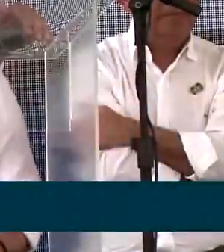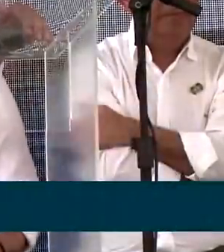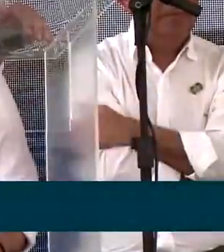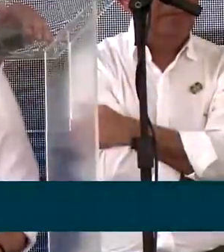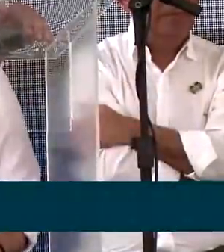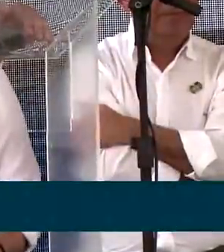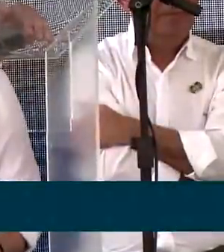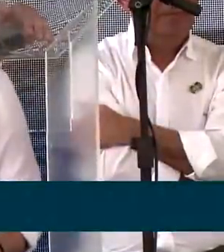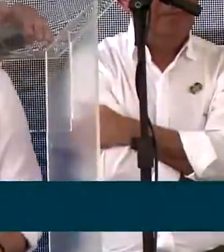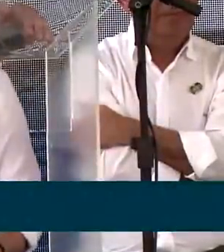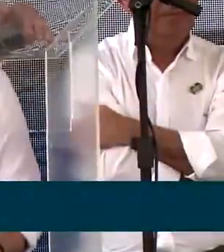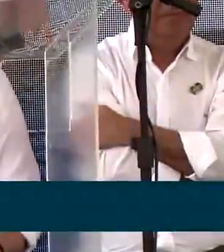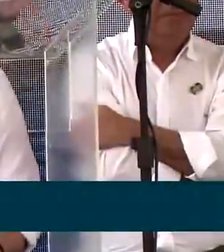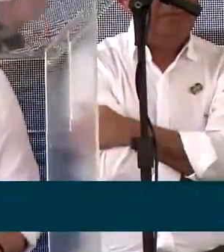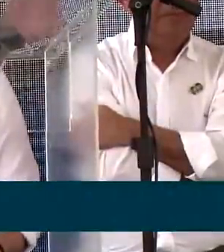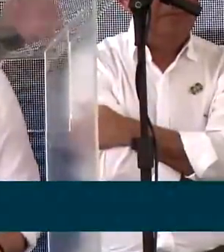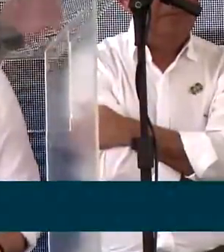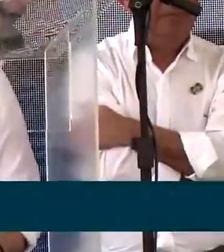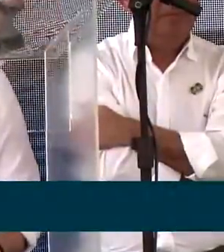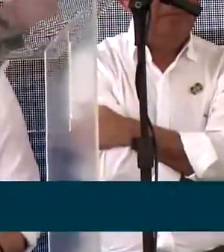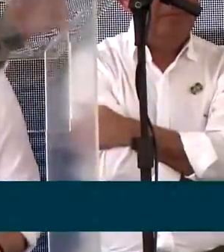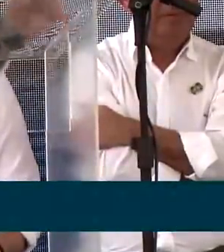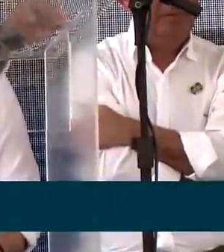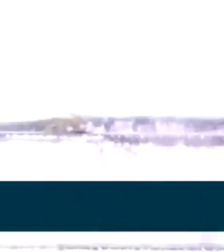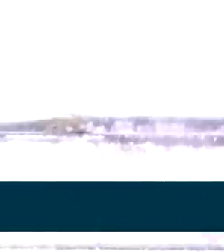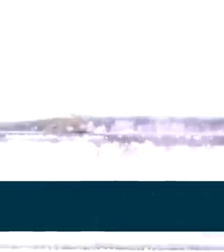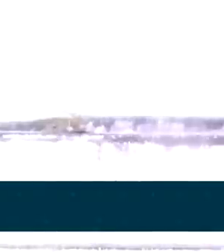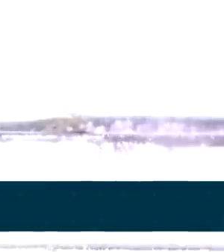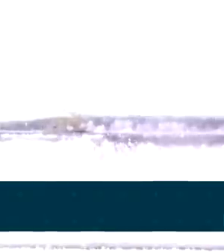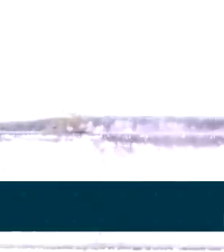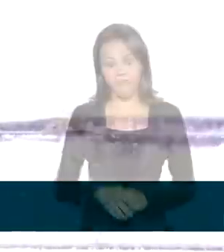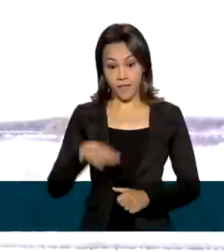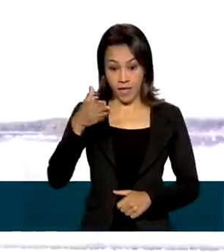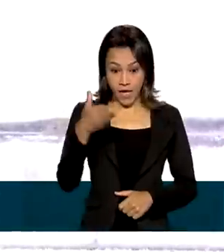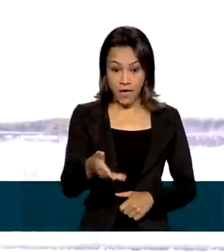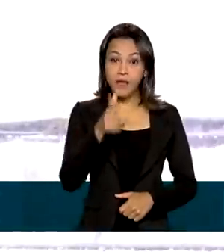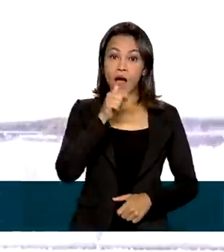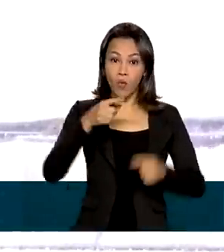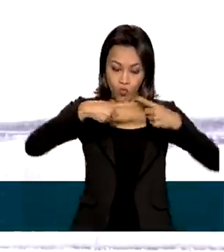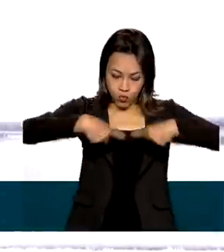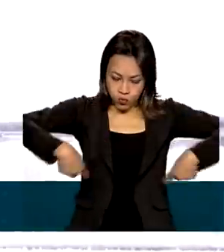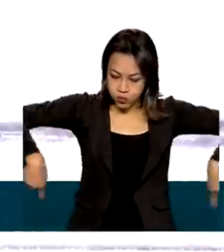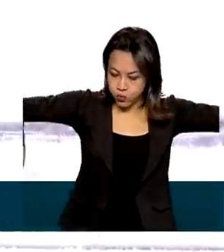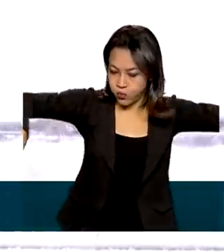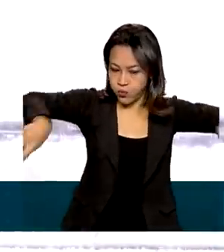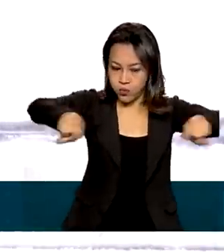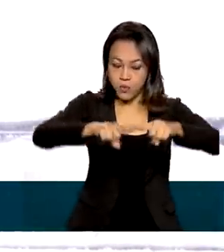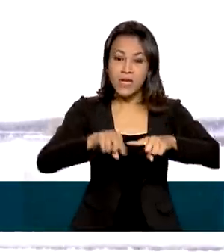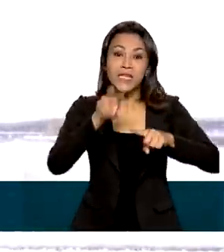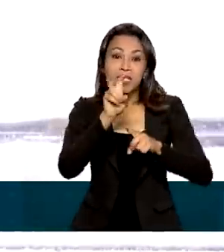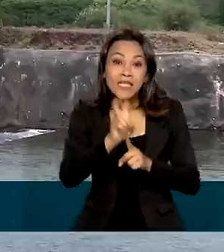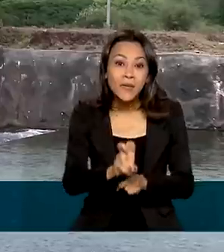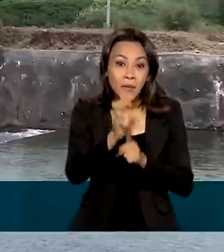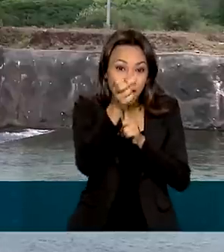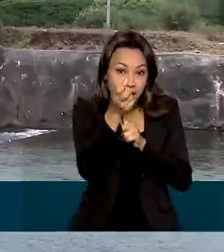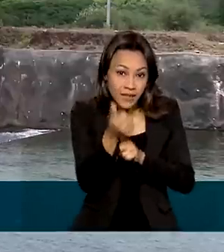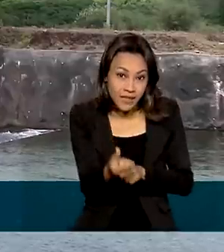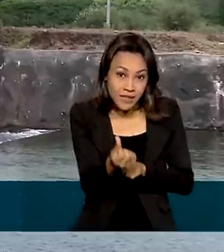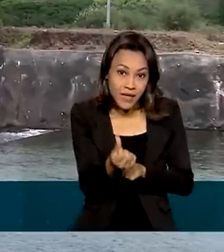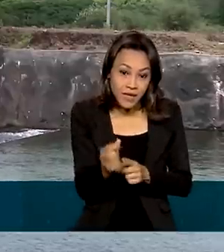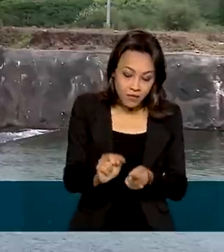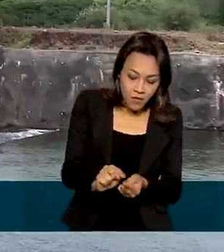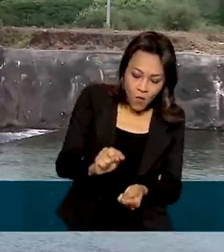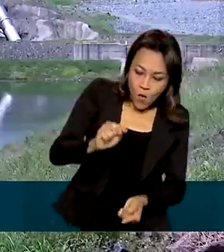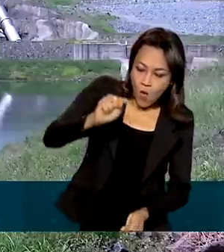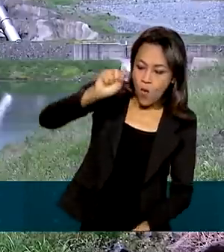o seu futuro com segurança, porque a água é vida. A barragem de Jati, com 56 metros de altura, faz parte